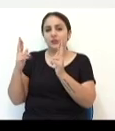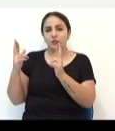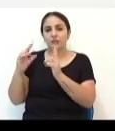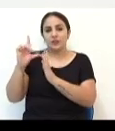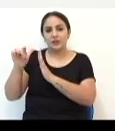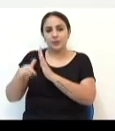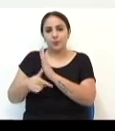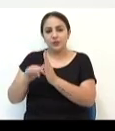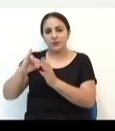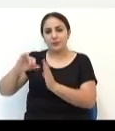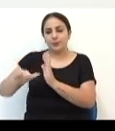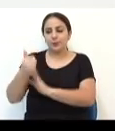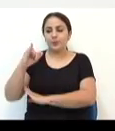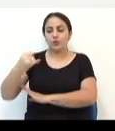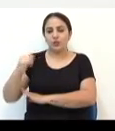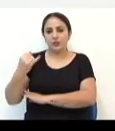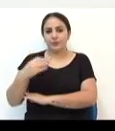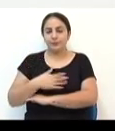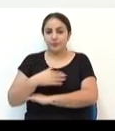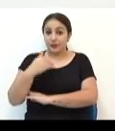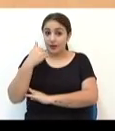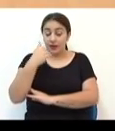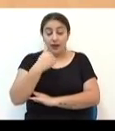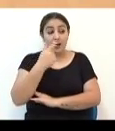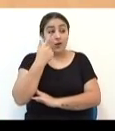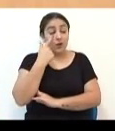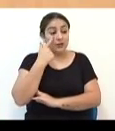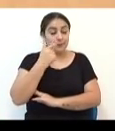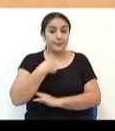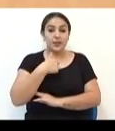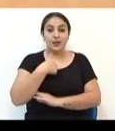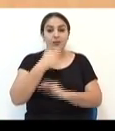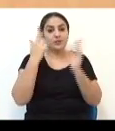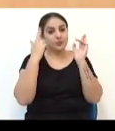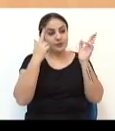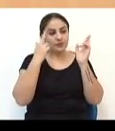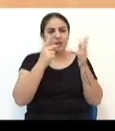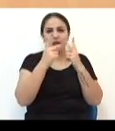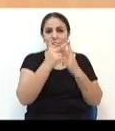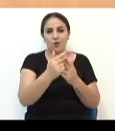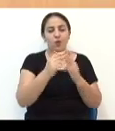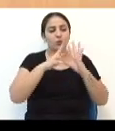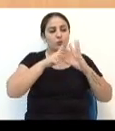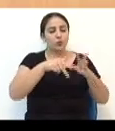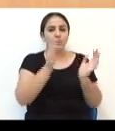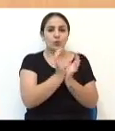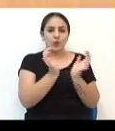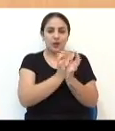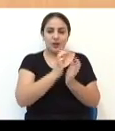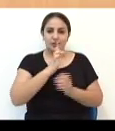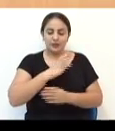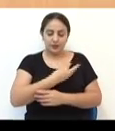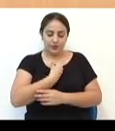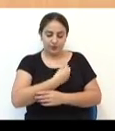partir da posse em 1º de janeiro? Olha, a expectativa é nossa aqui, é de todos os meus colegas que vão estar aí, da minha